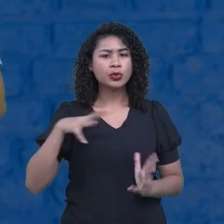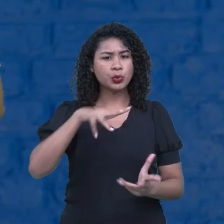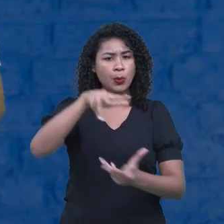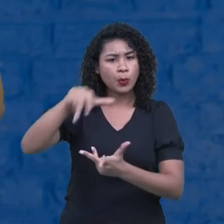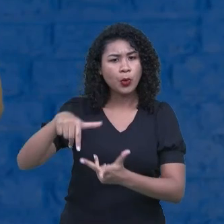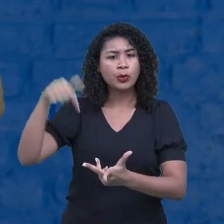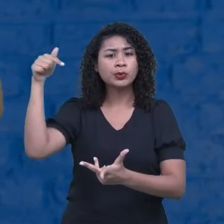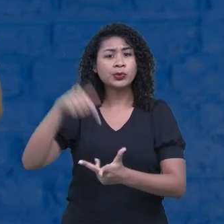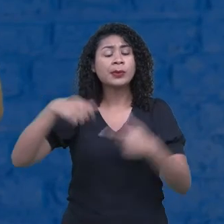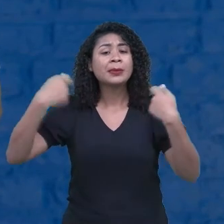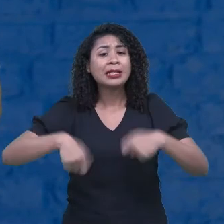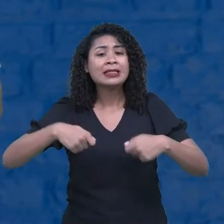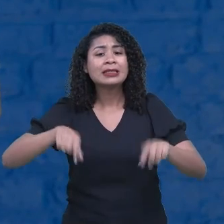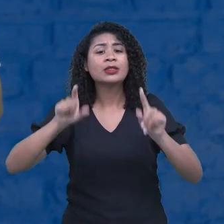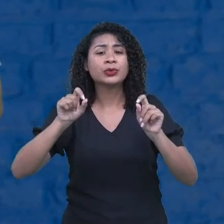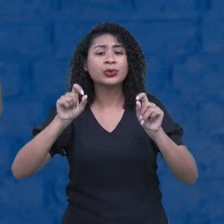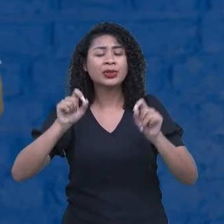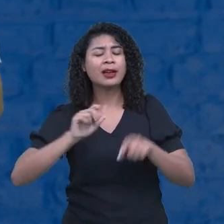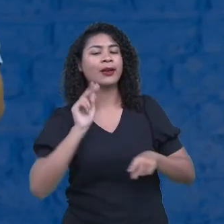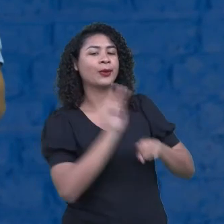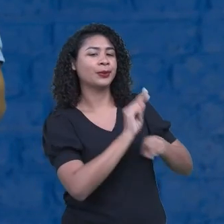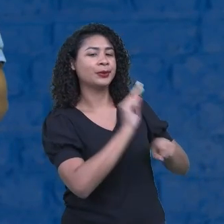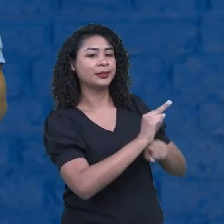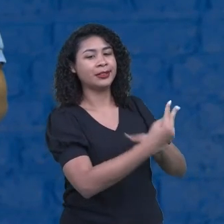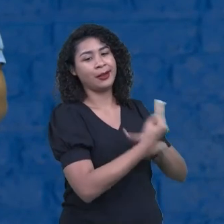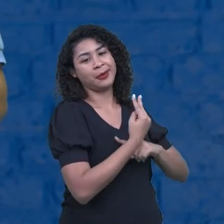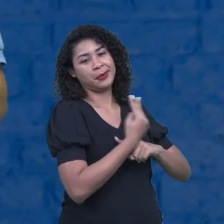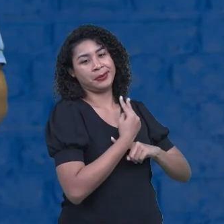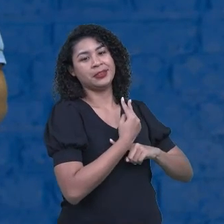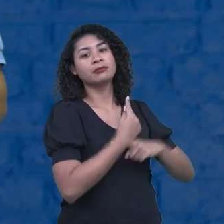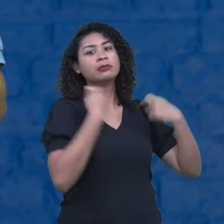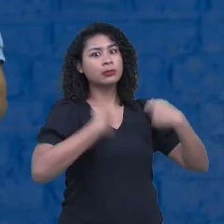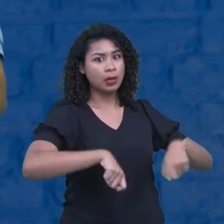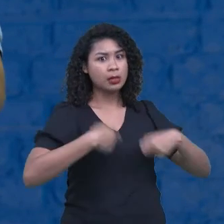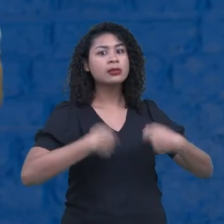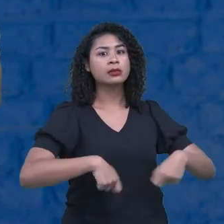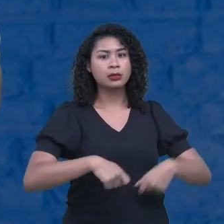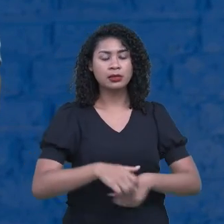precisamos sim cuidar do outro e nos cuidar. E se for preciso,